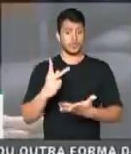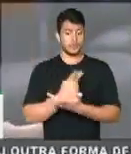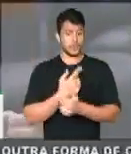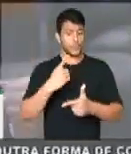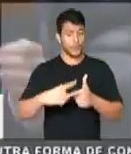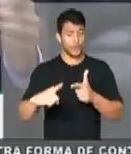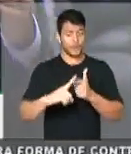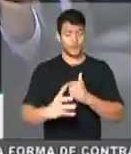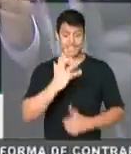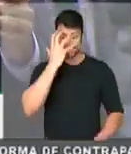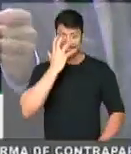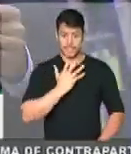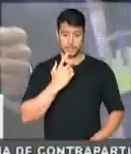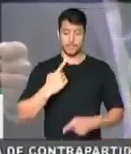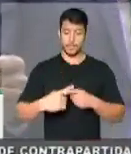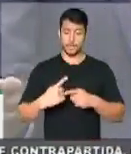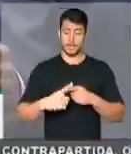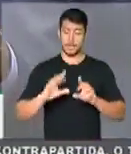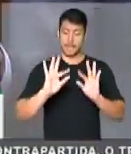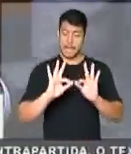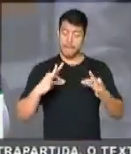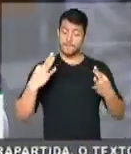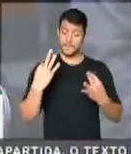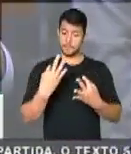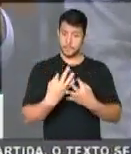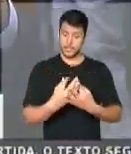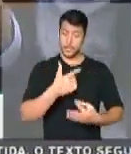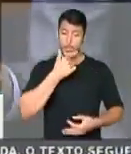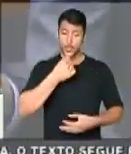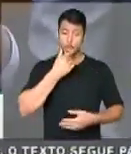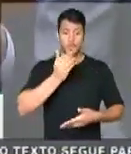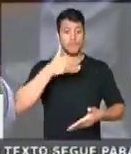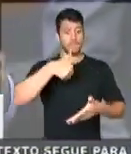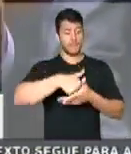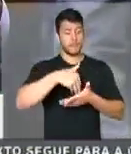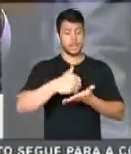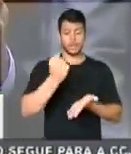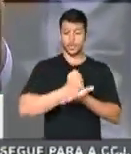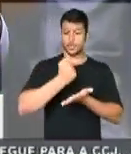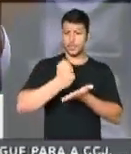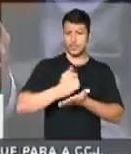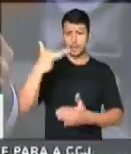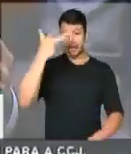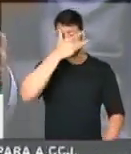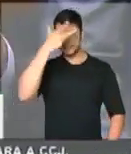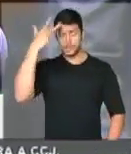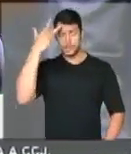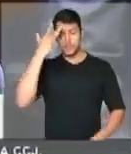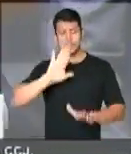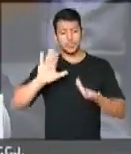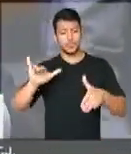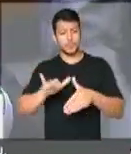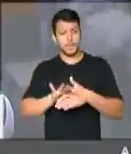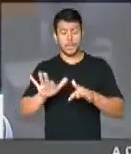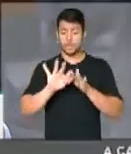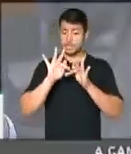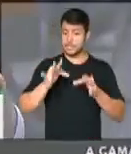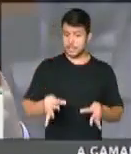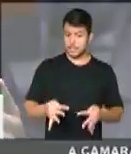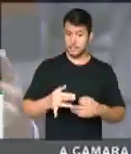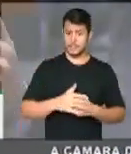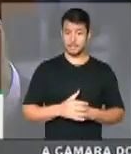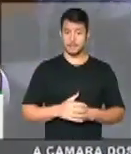gravidade, porque a família do jogador Fernando contratou essas pessoas humildes, simples, primeira vez que pegaram um avião. Eles